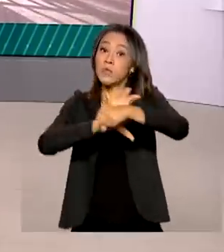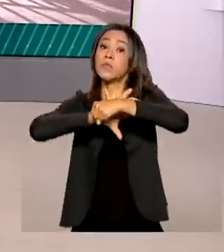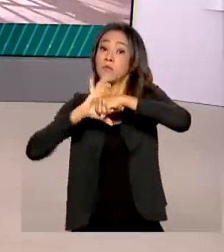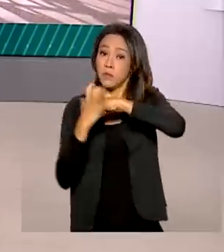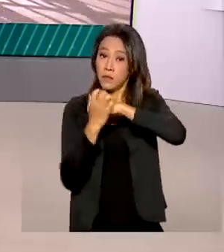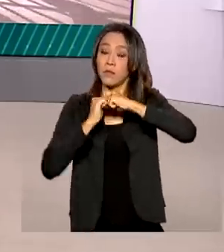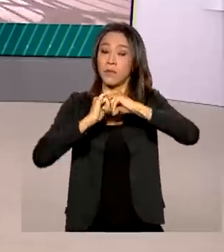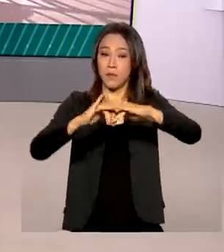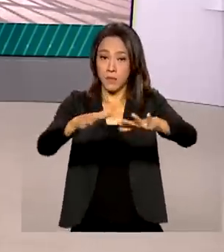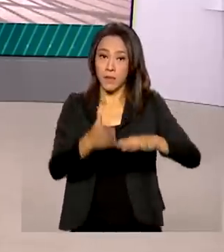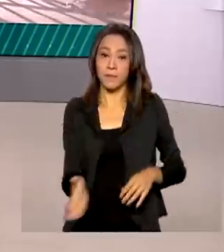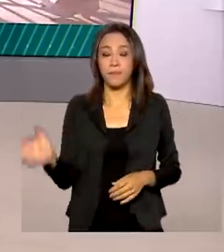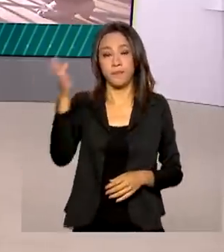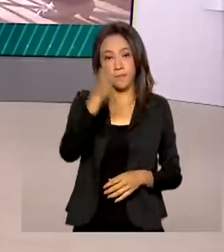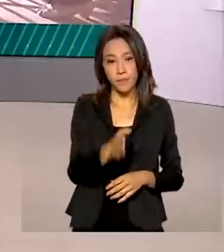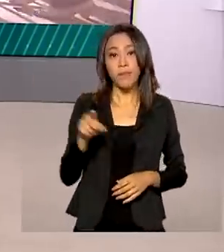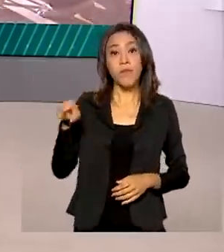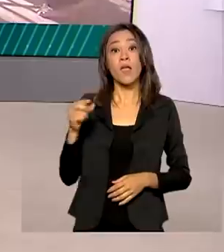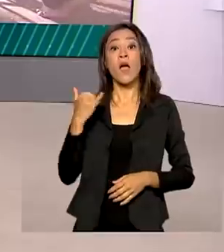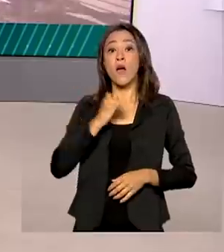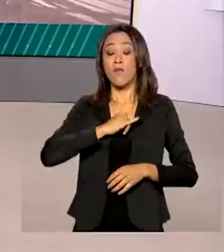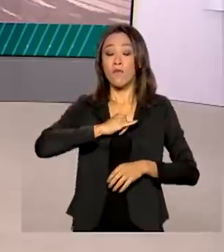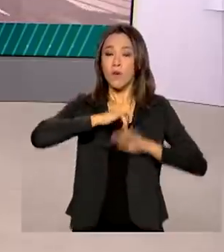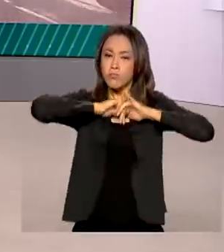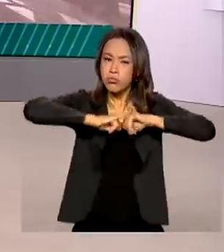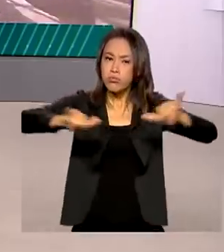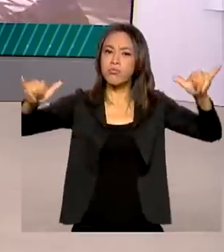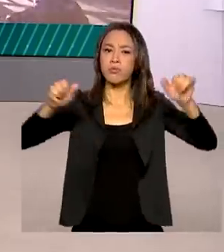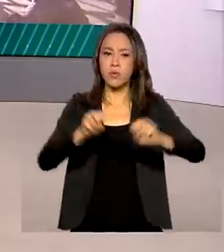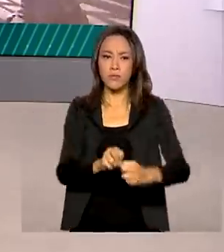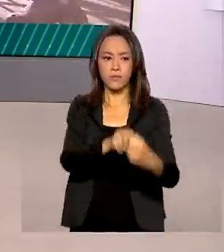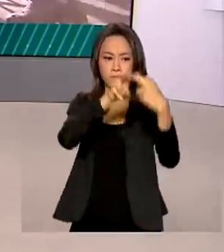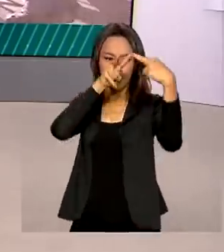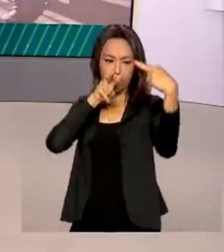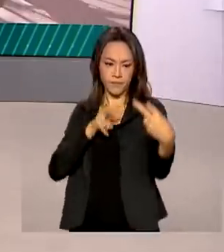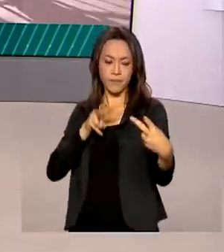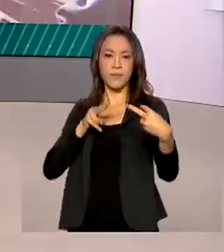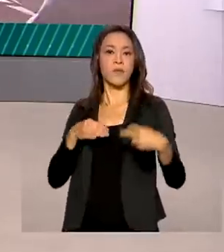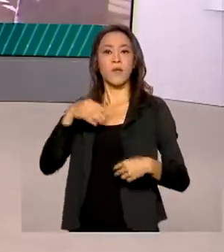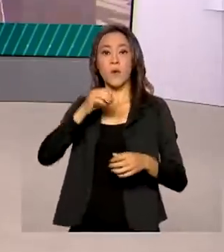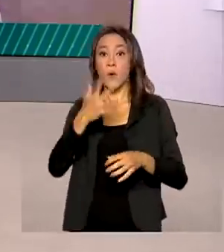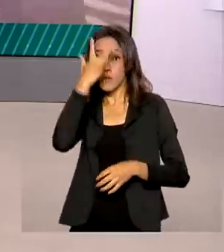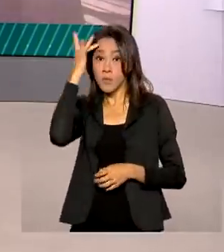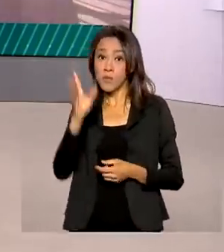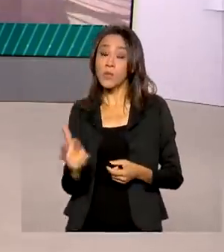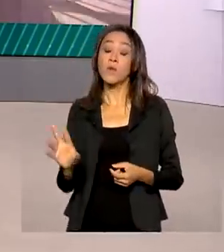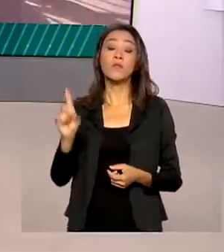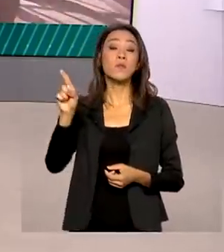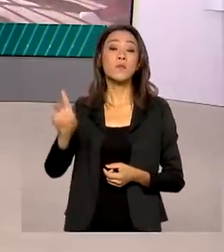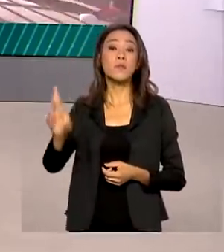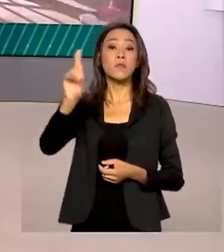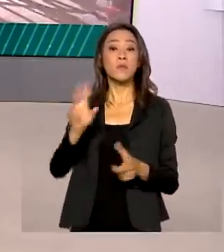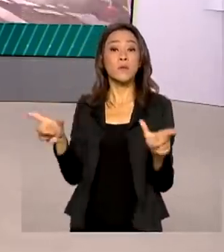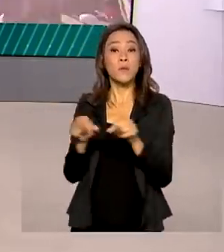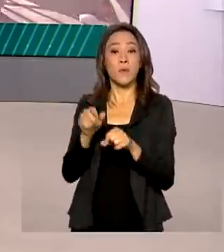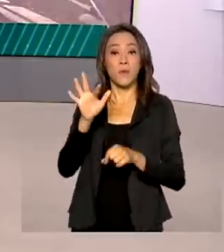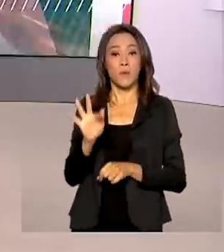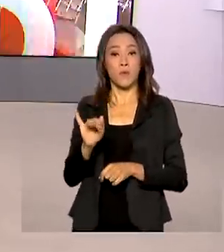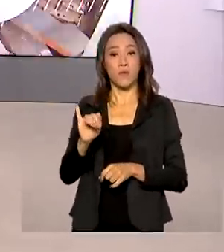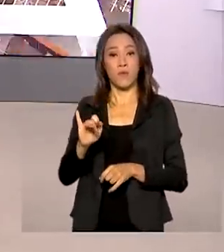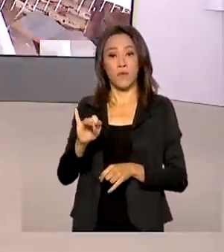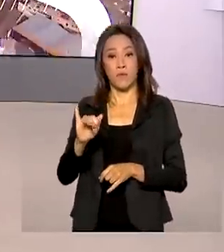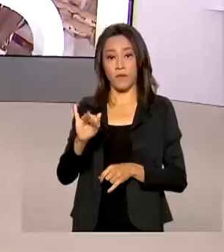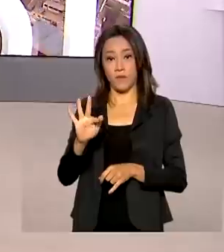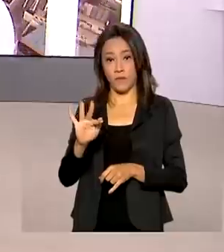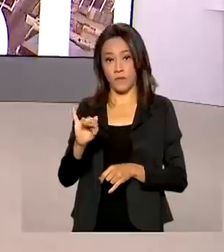A declaração foi feita num bate-papo virtual com integrantes da Federação das Indústrias do Estado de São Paulo, a Fiesp. O ministro também